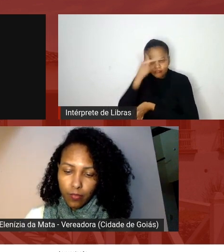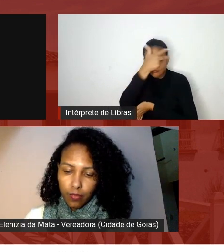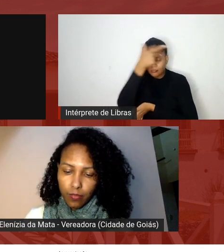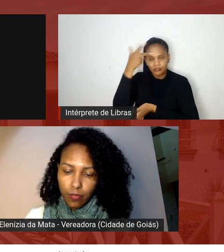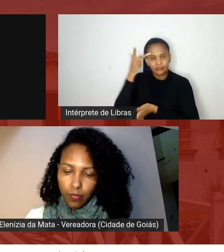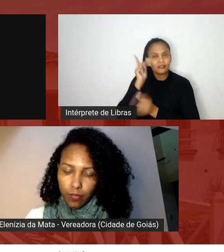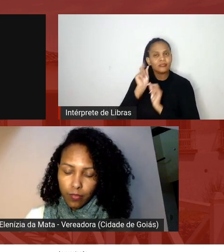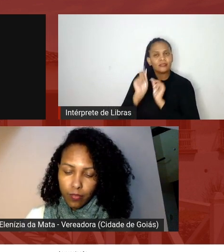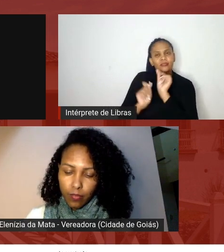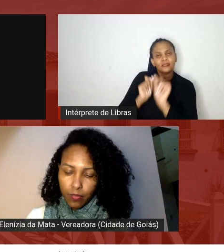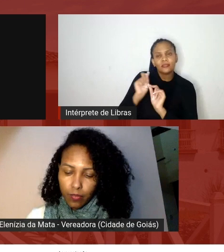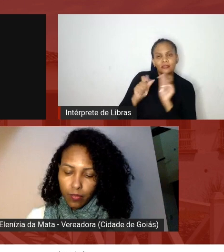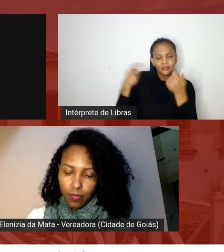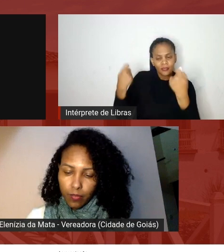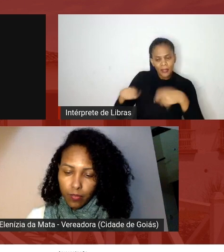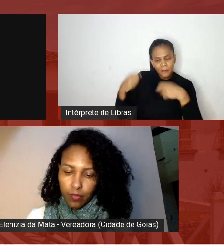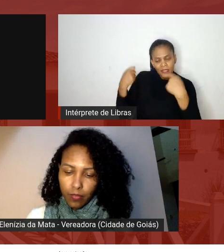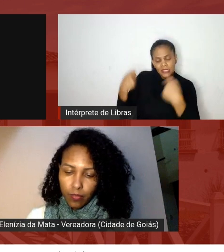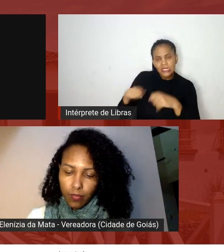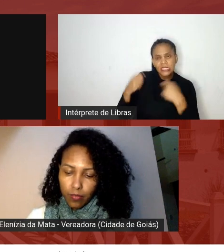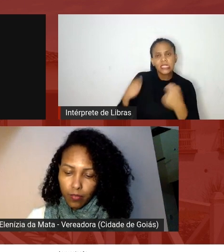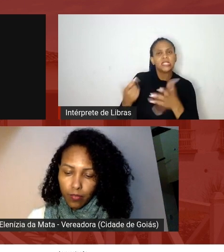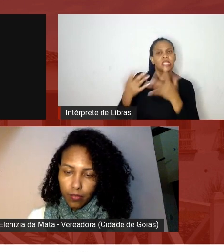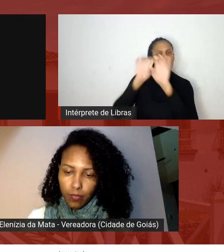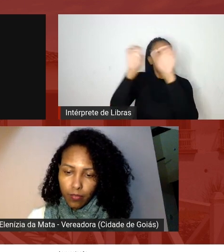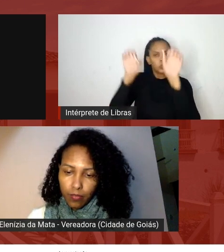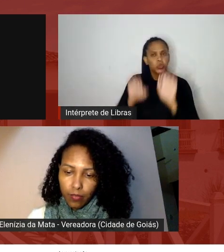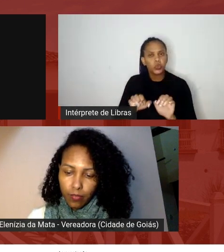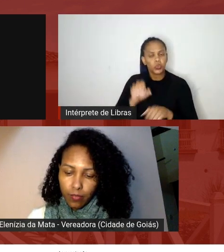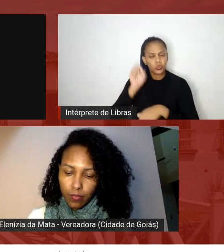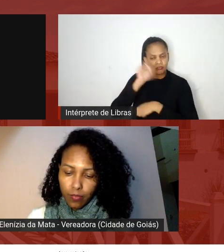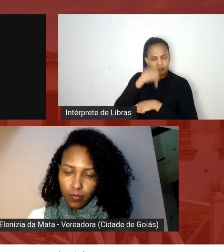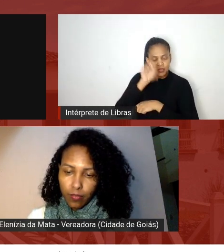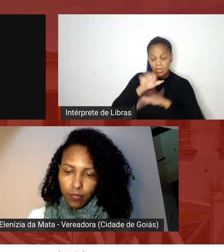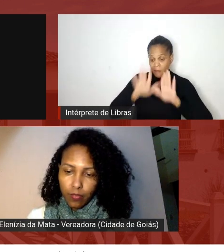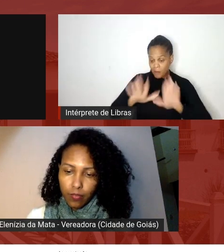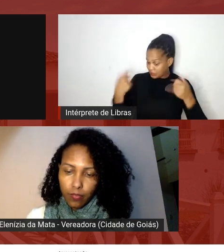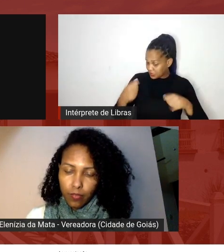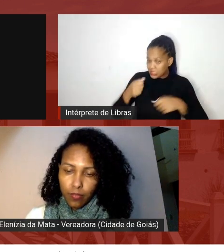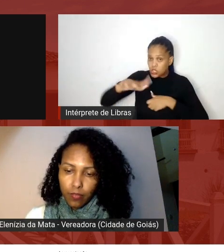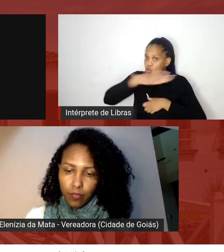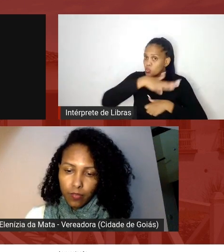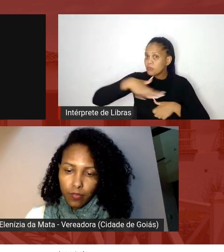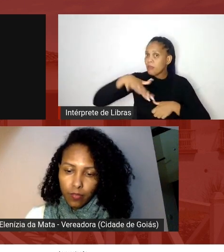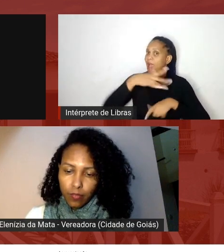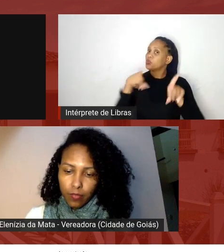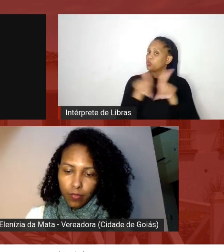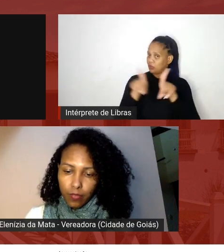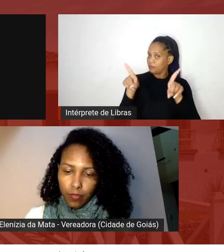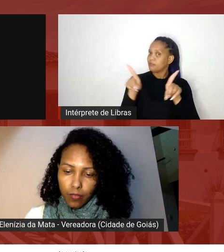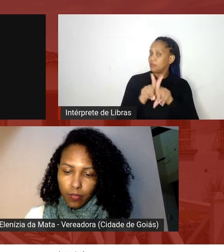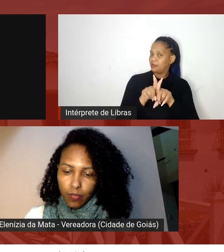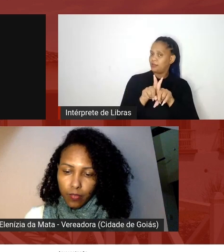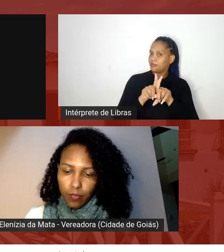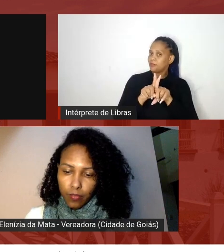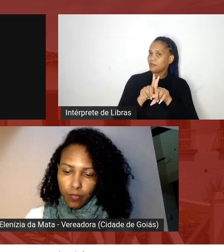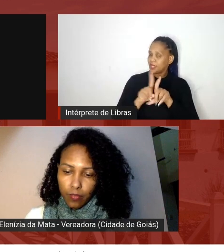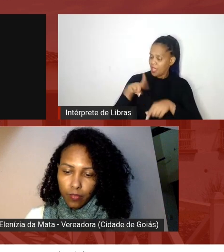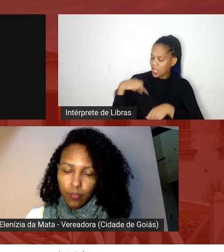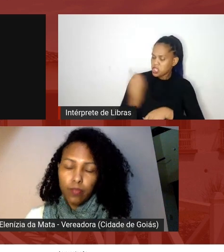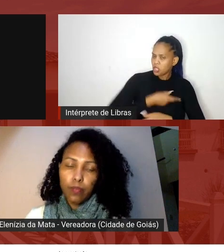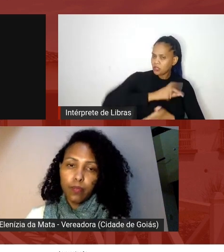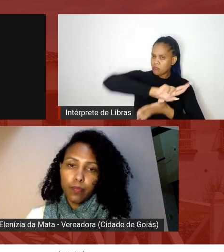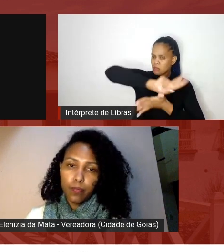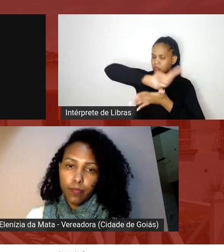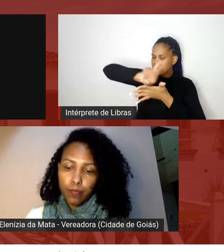precisa de uma estrutura sim mas ele precisa de um espaço também e isso gente nós somos várias várias Elenísia